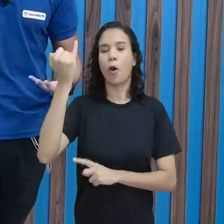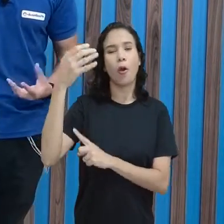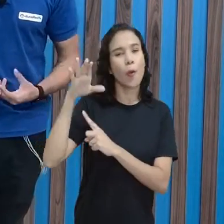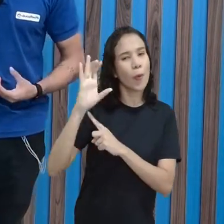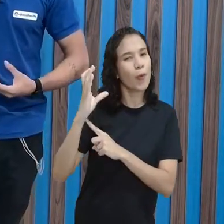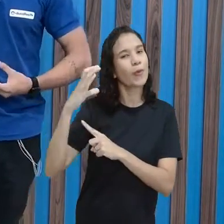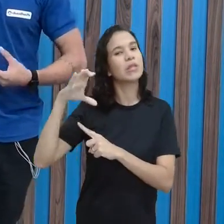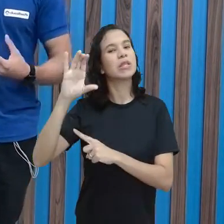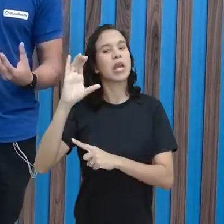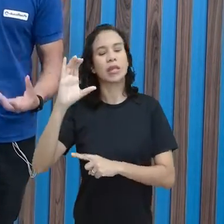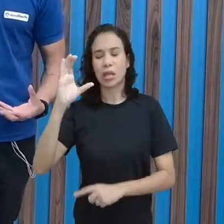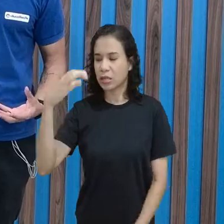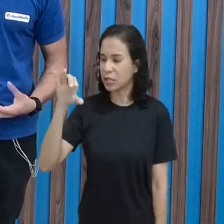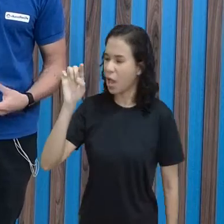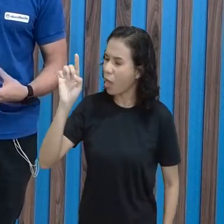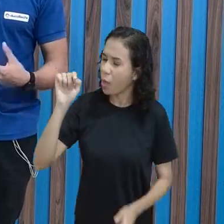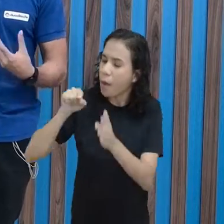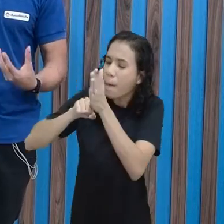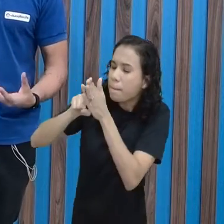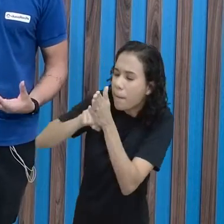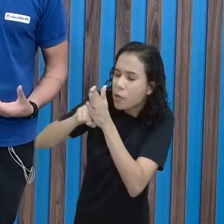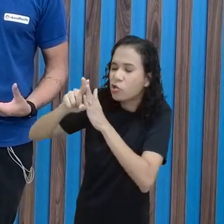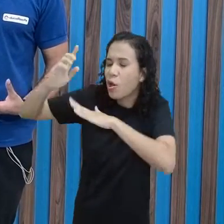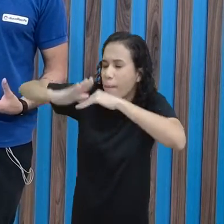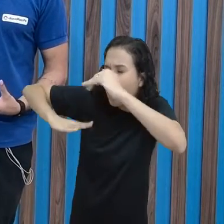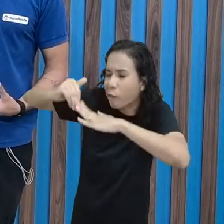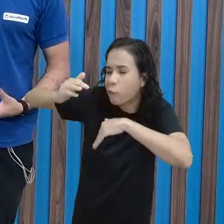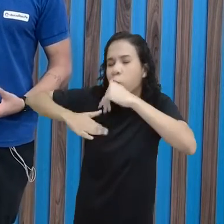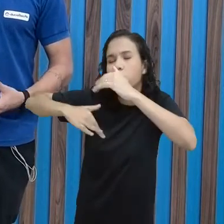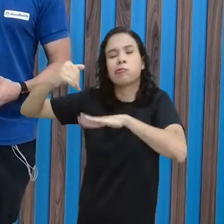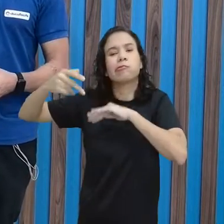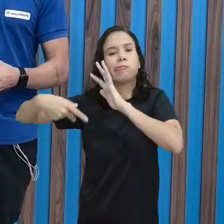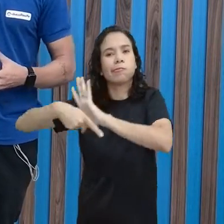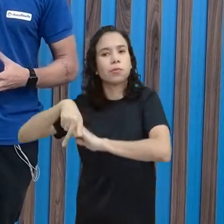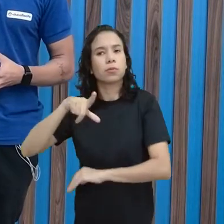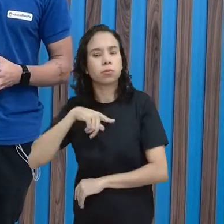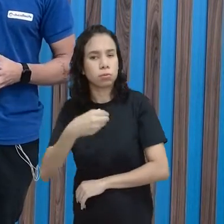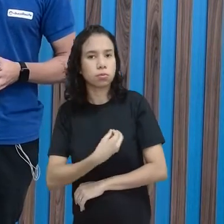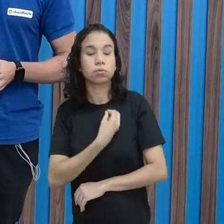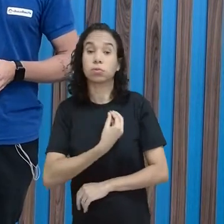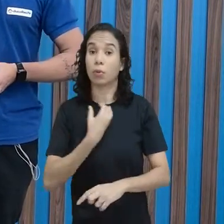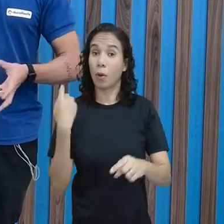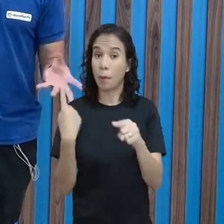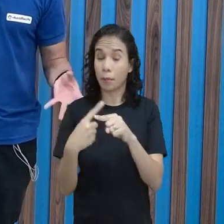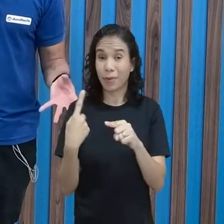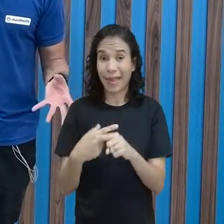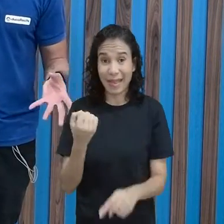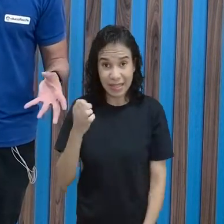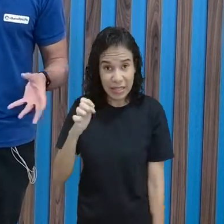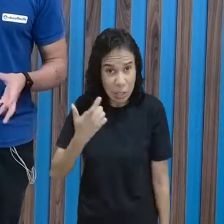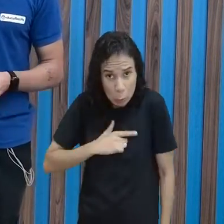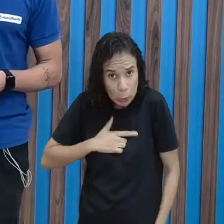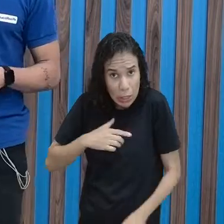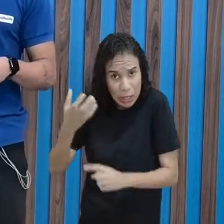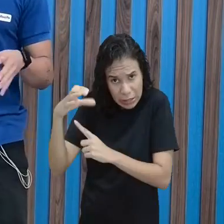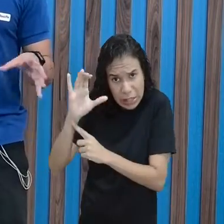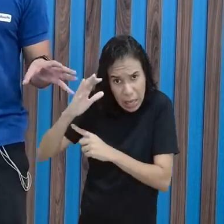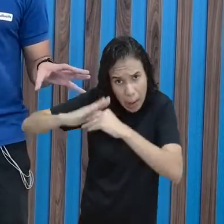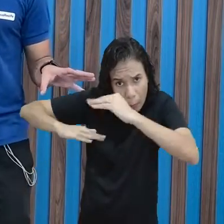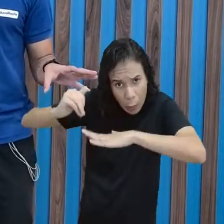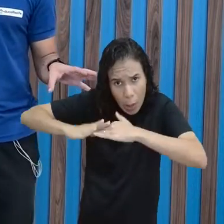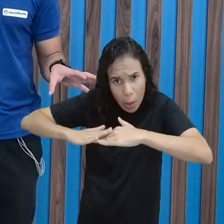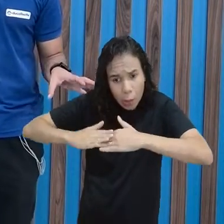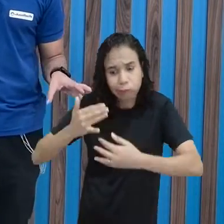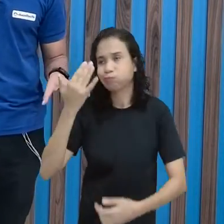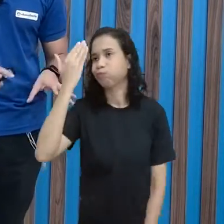A importância das pesquisas, dos pesquisadores e pesquisadoras, porque sem a ciência, a gente não conseguiria entender